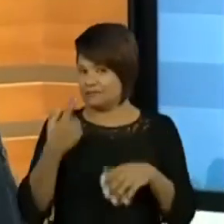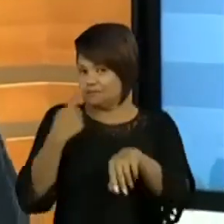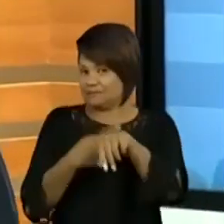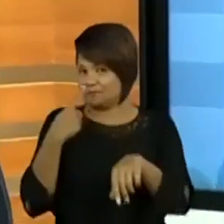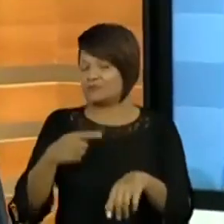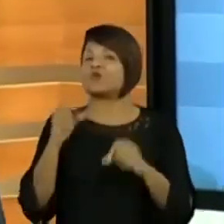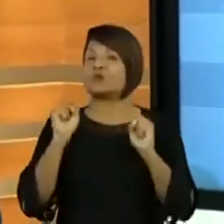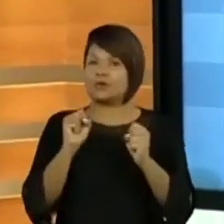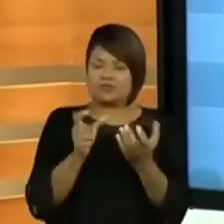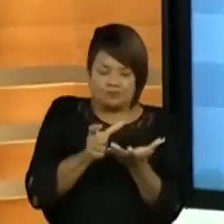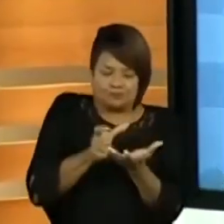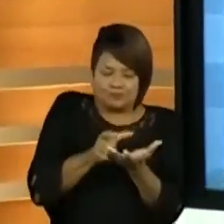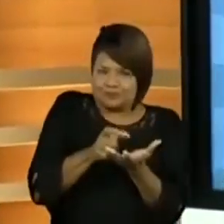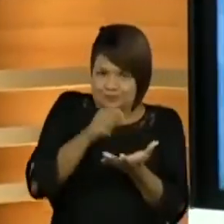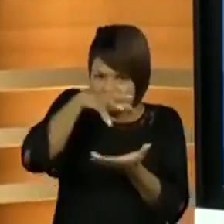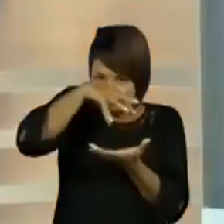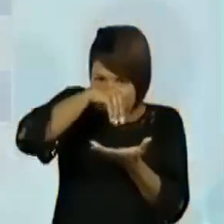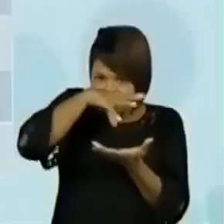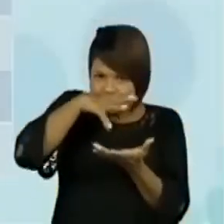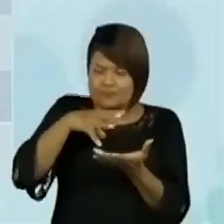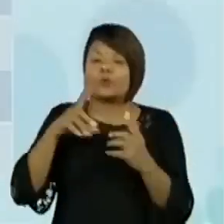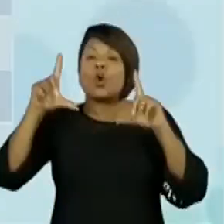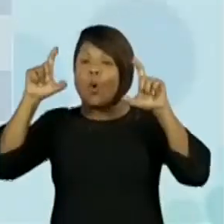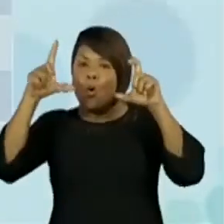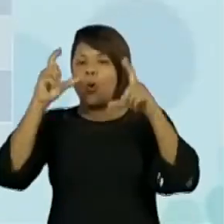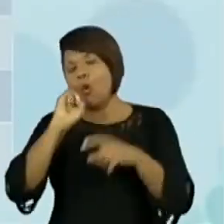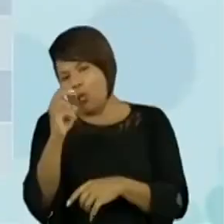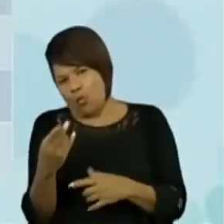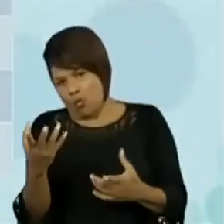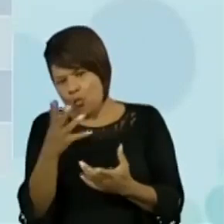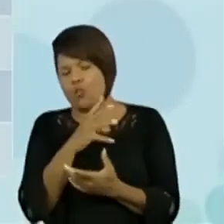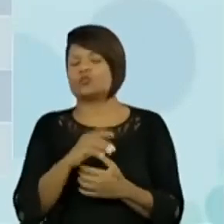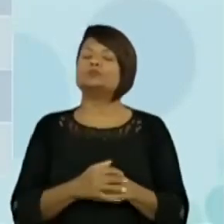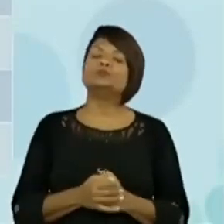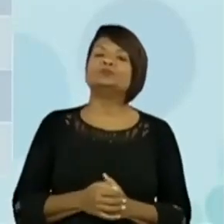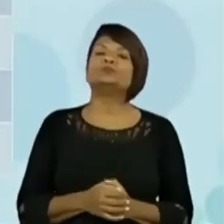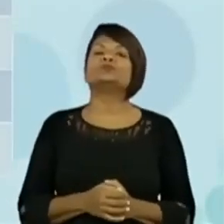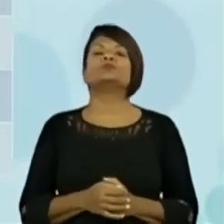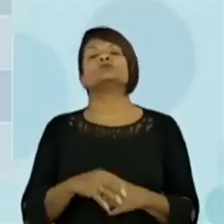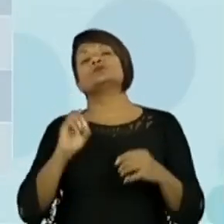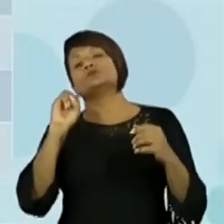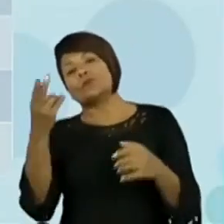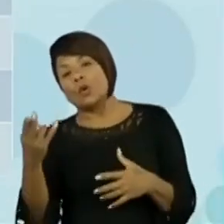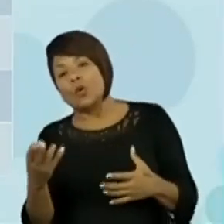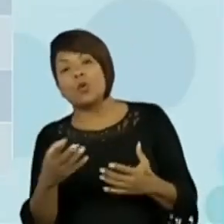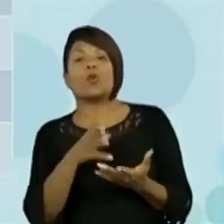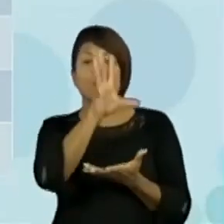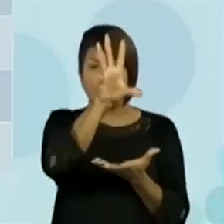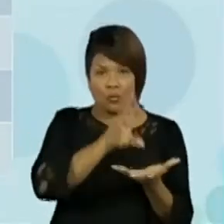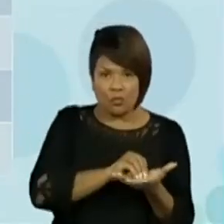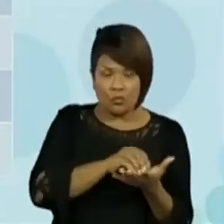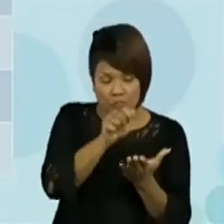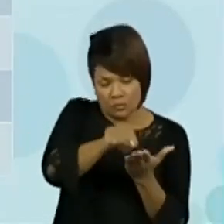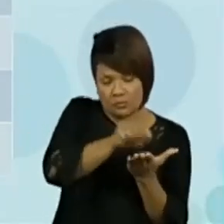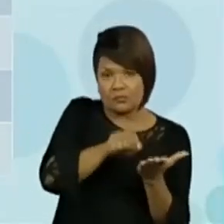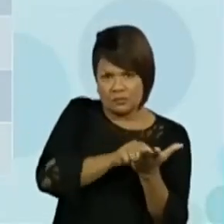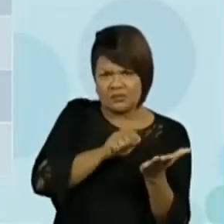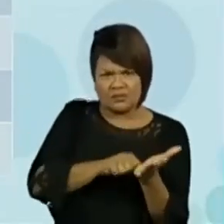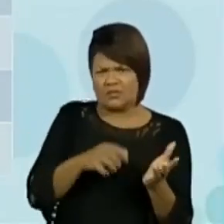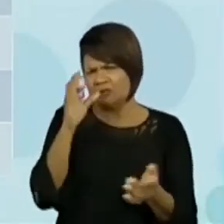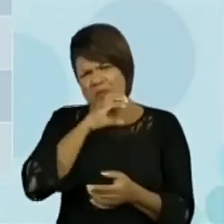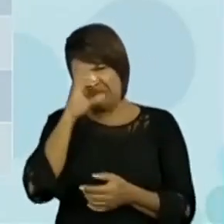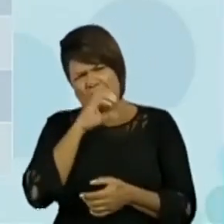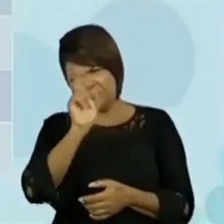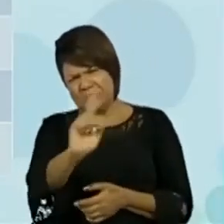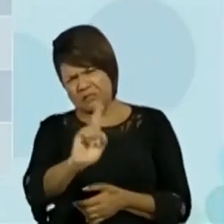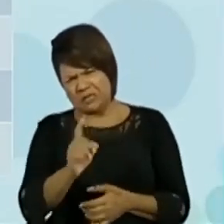print da tela que está aparecendo agora para vocês, ou fotografem, ou usem o caderno para escrever. Isso aí não tem um pressa,